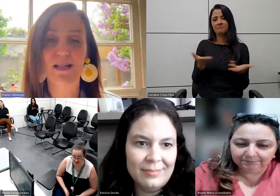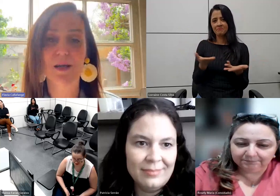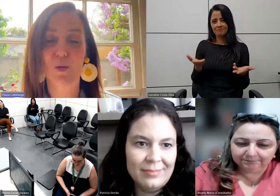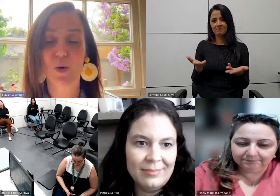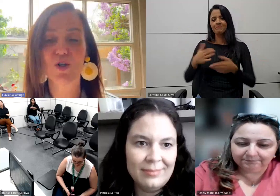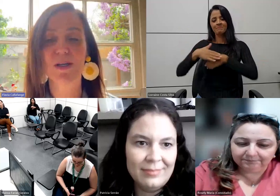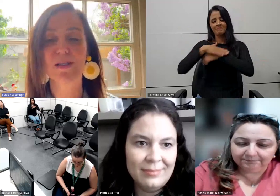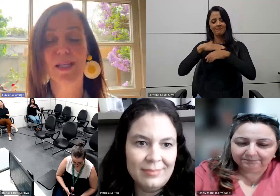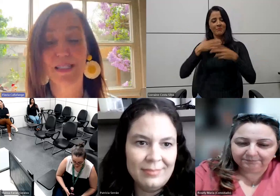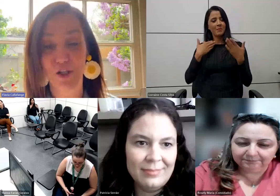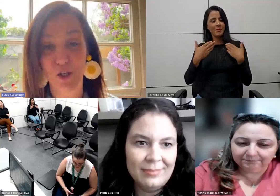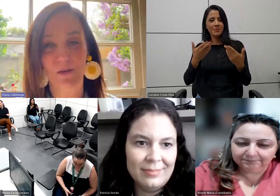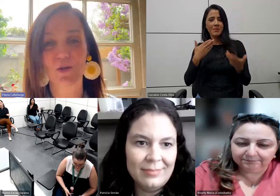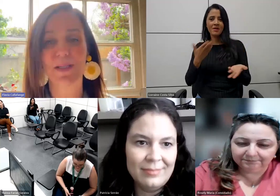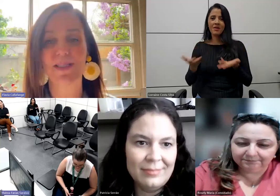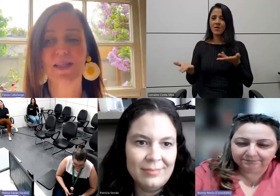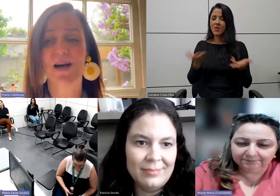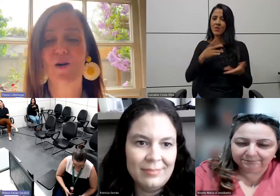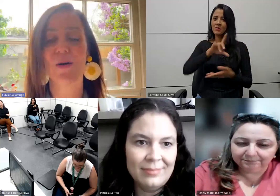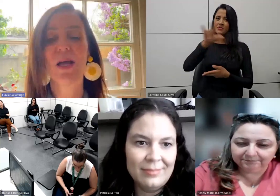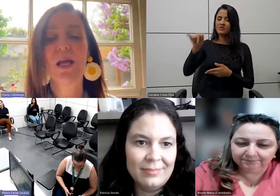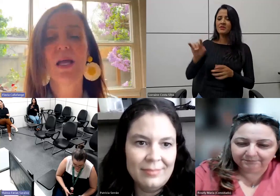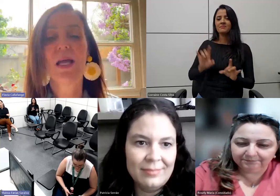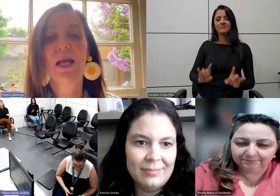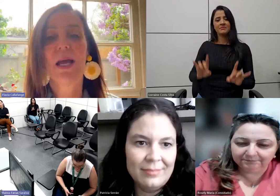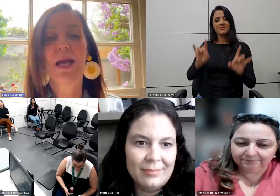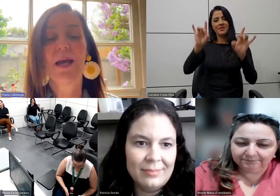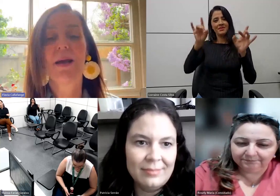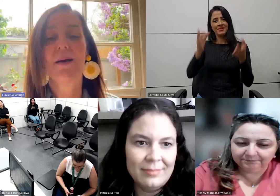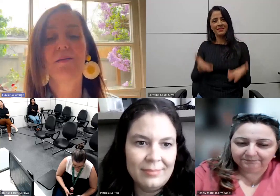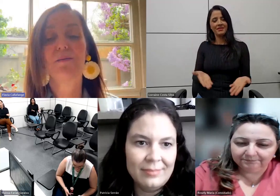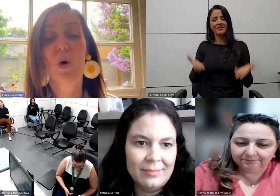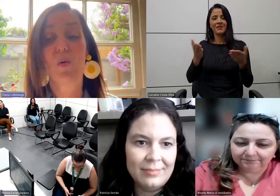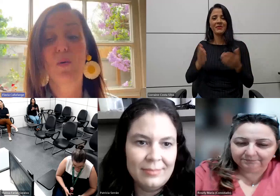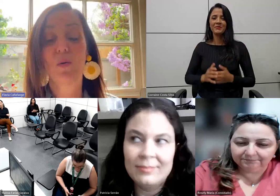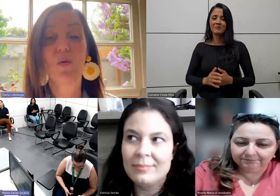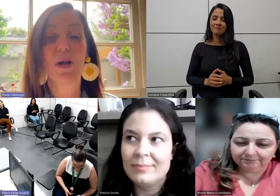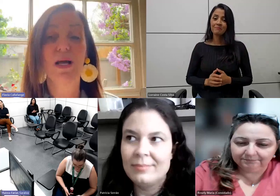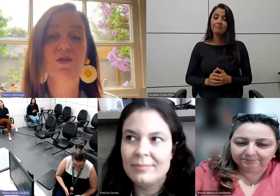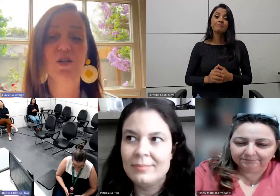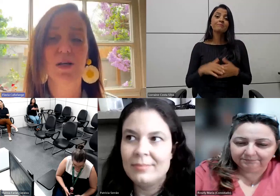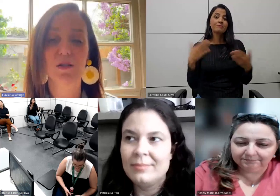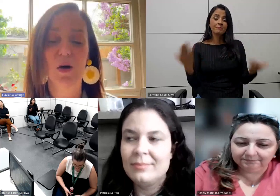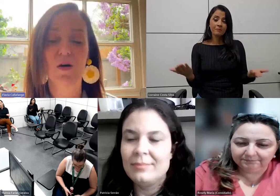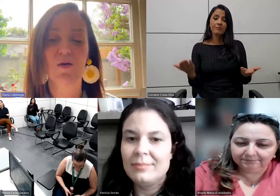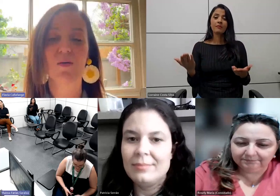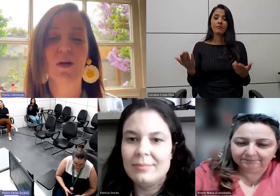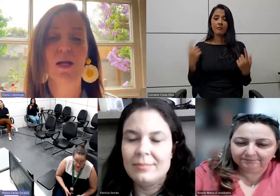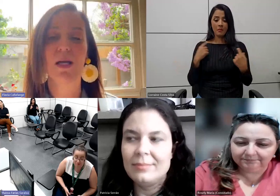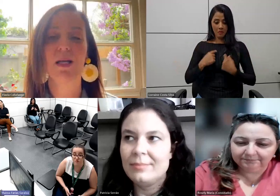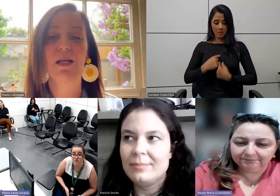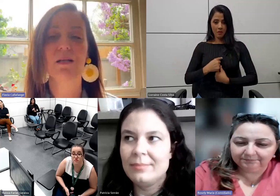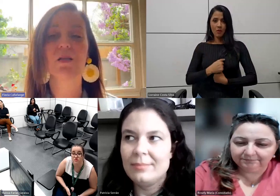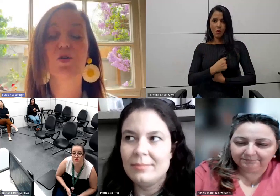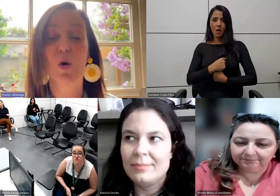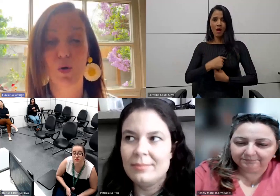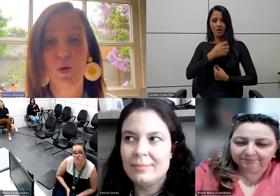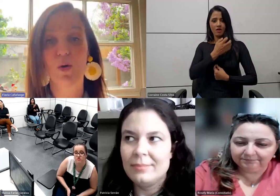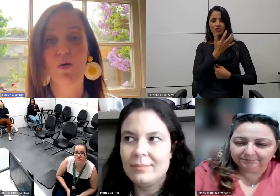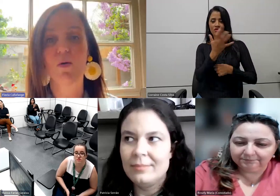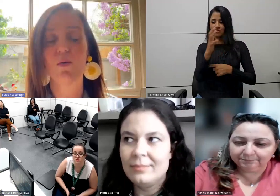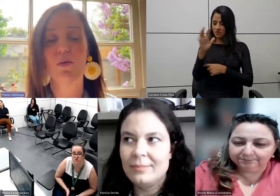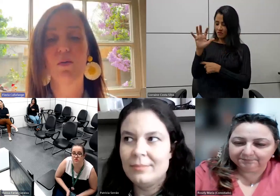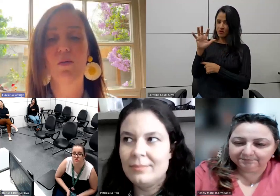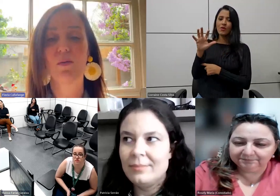conversa hoje, nesse dia tão especial. Bom, o colar de girassol, que se